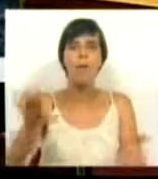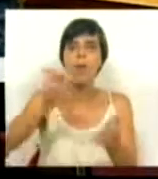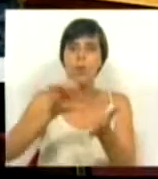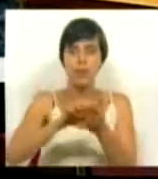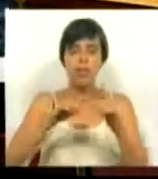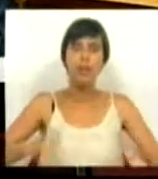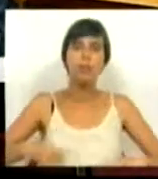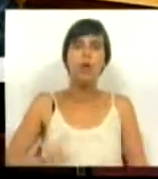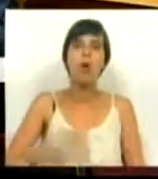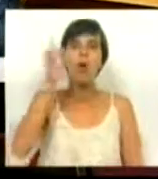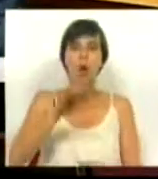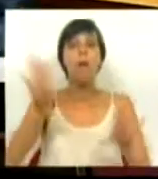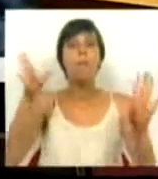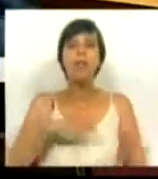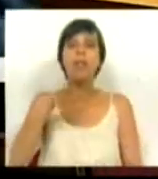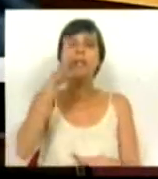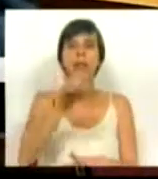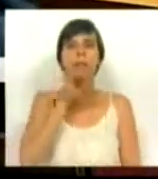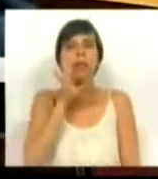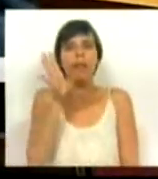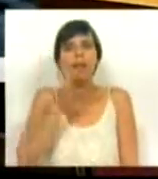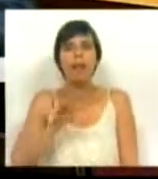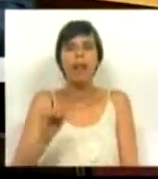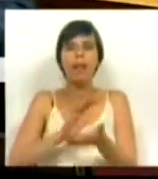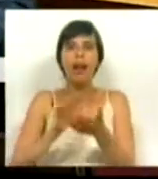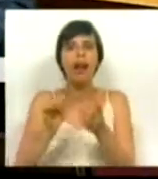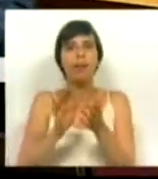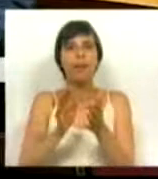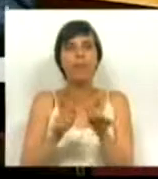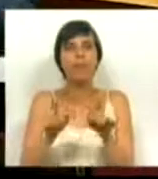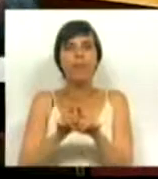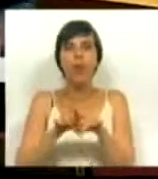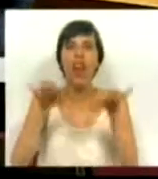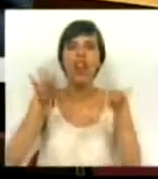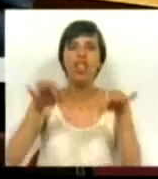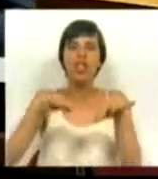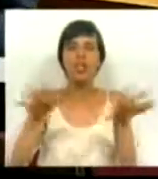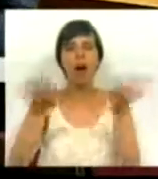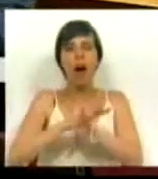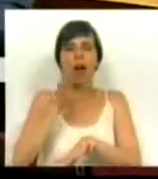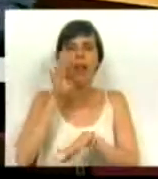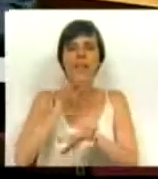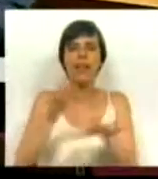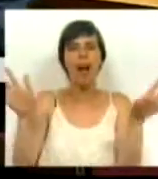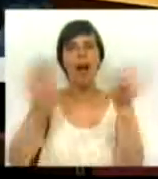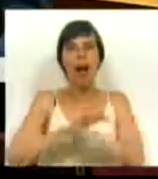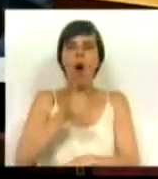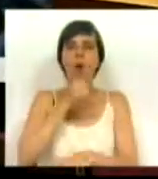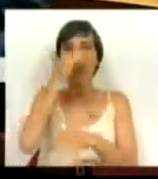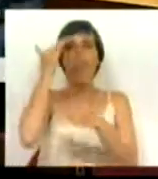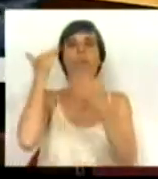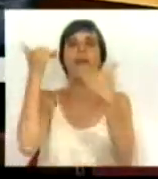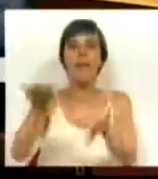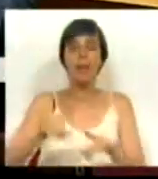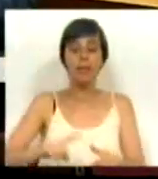Reabilitação do Norte. Mas quero dizer que podem tentar lavar com a lexívia que quiserem, branquear como quiserem